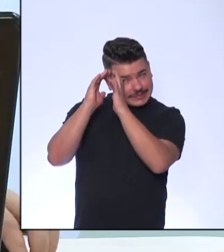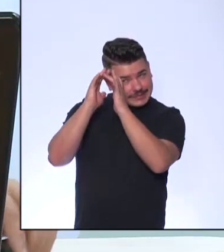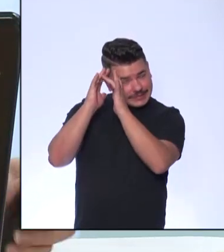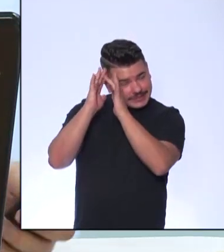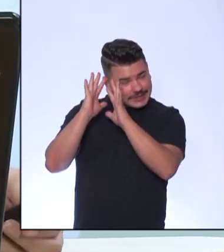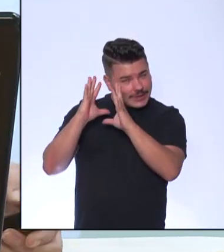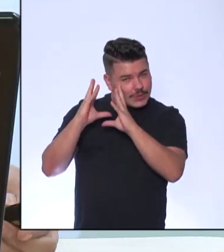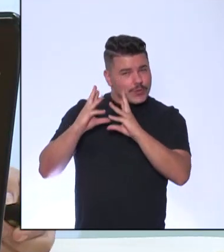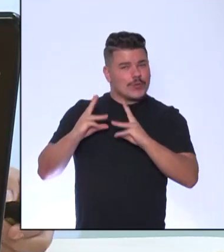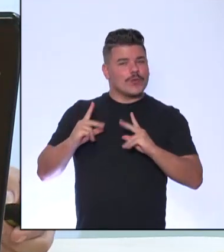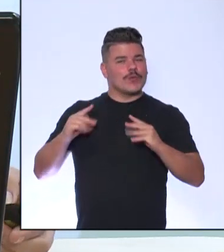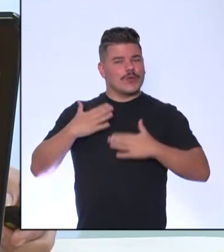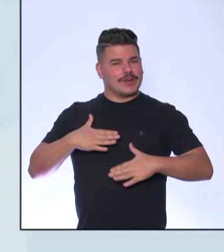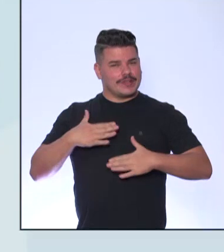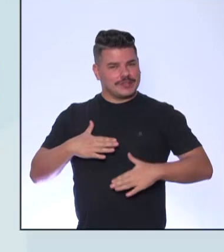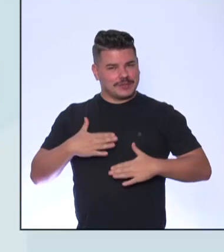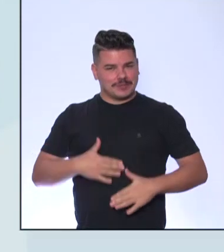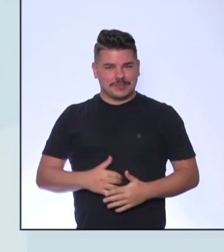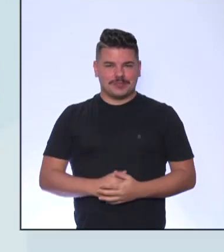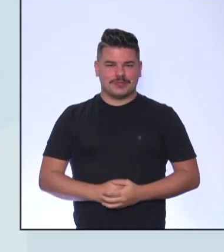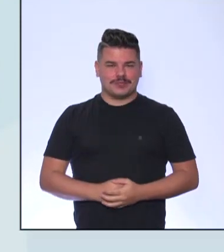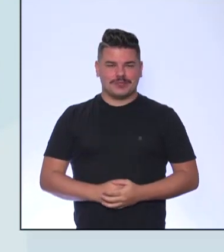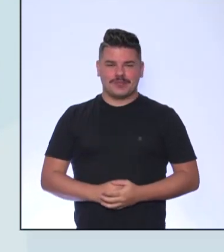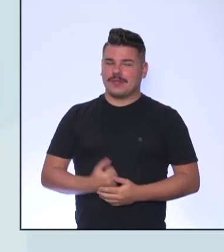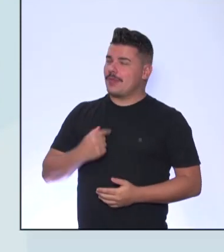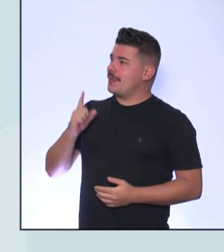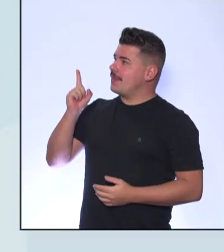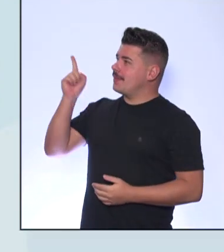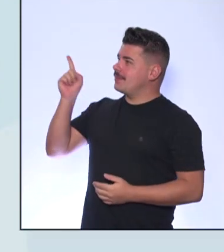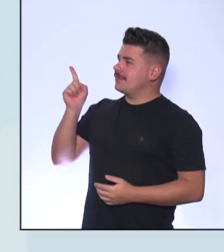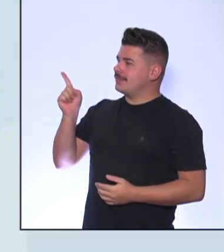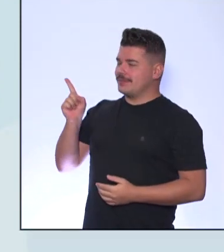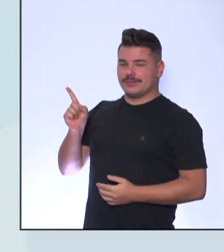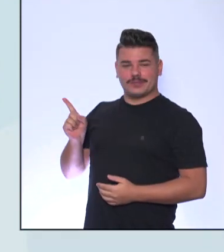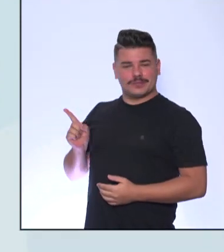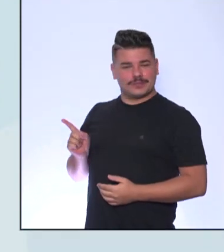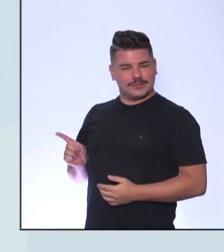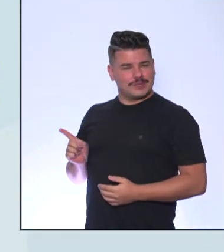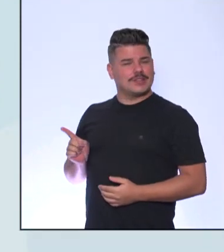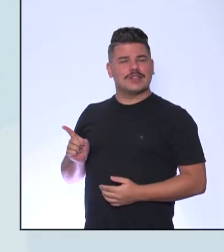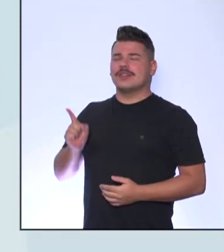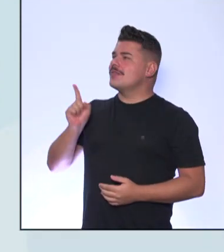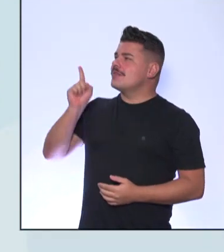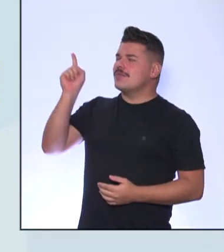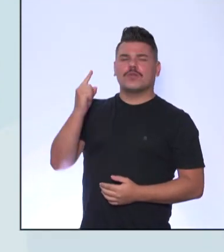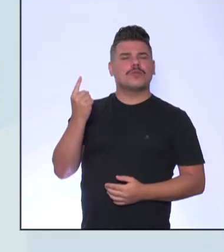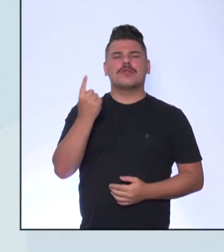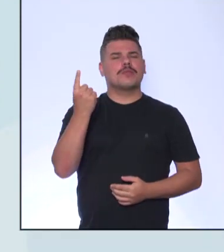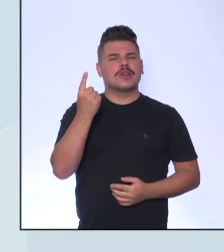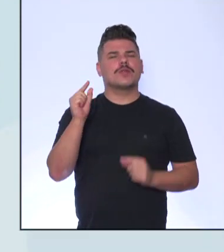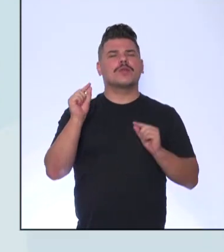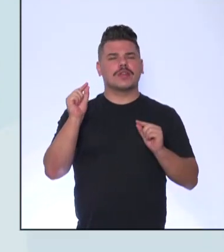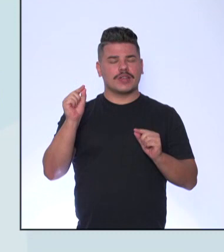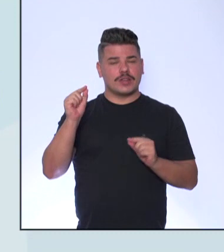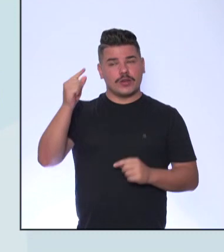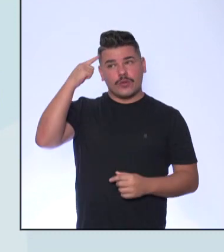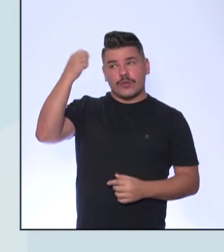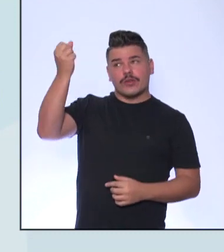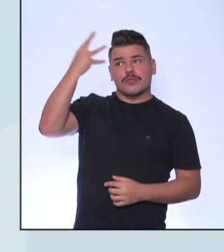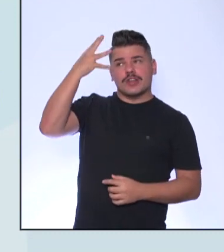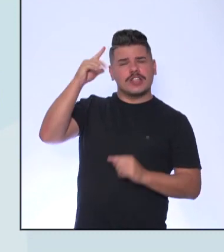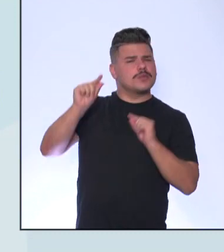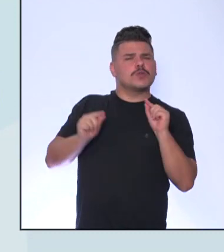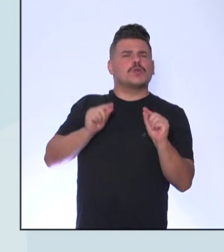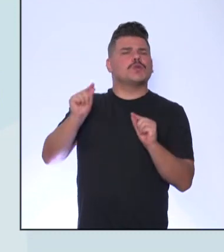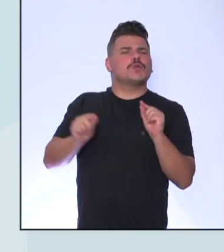A primeira questão O que foi o iluminismo? O iluminismo Foi